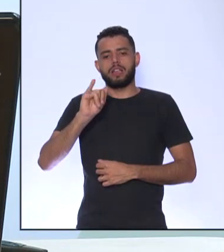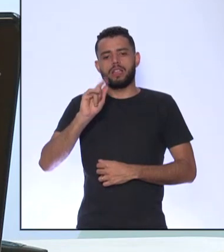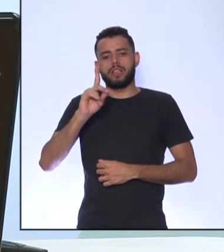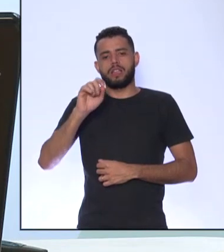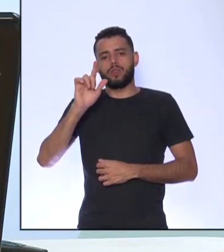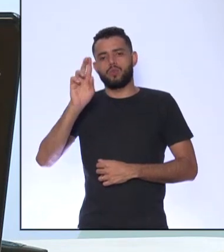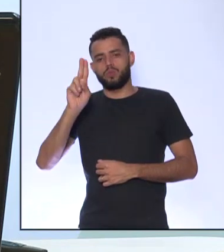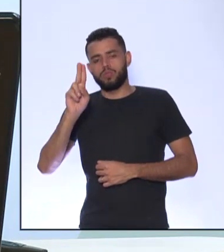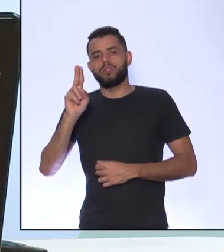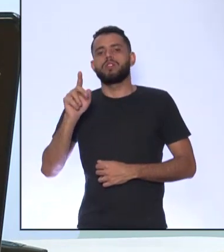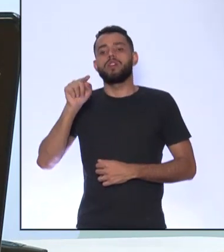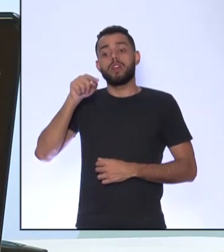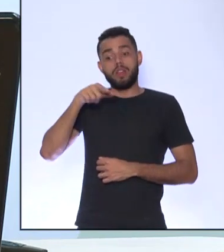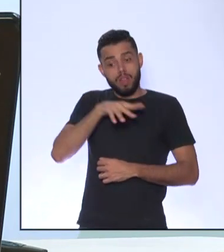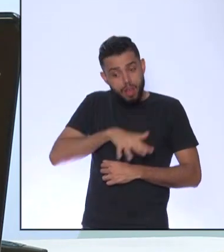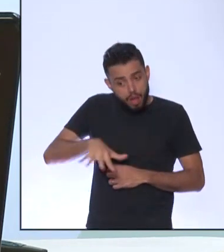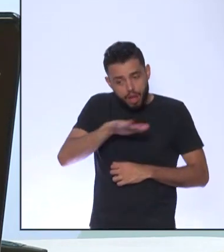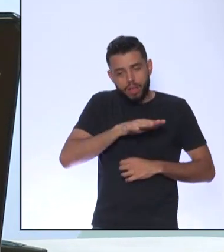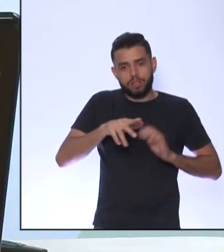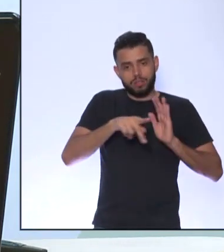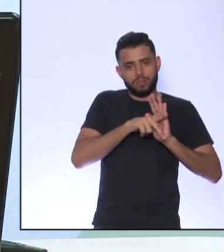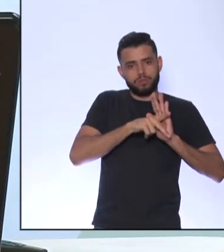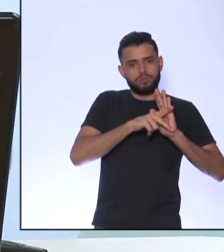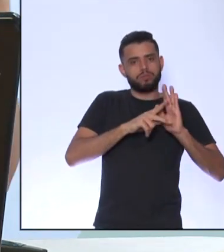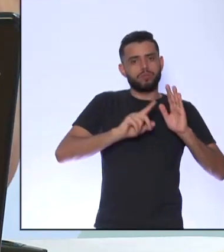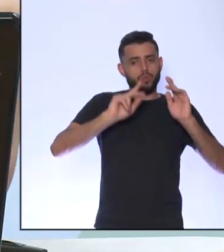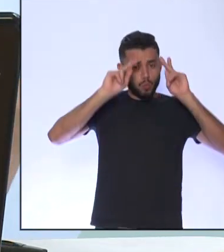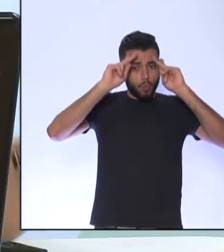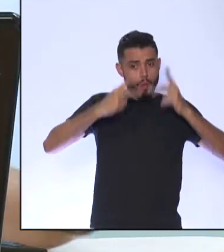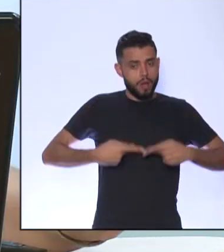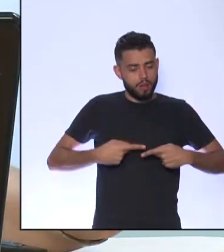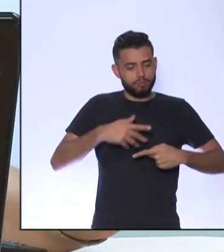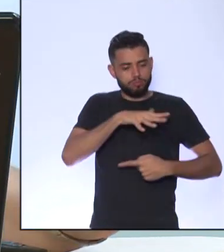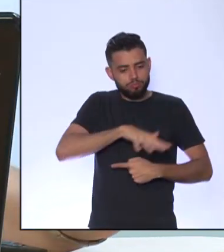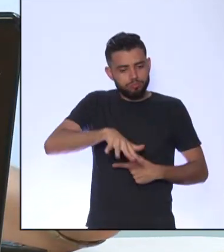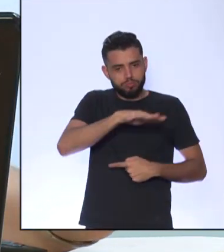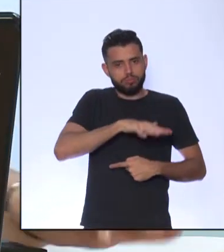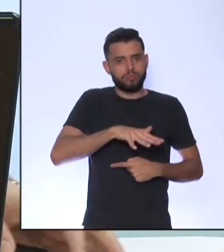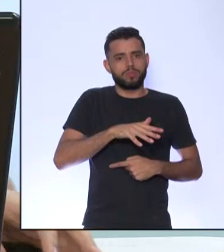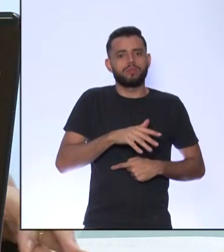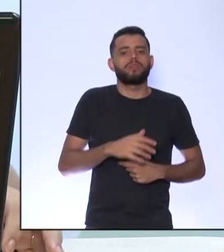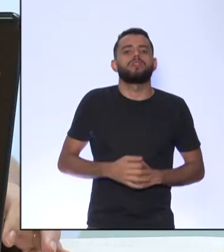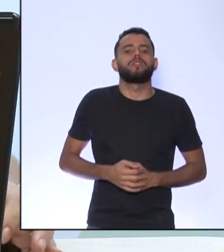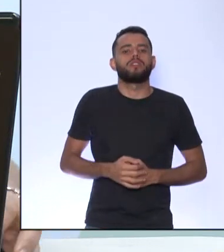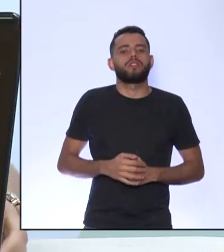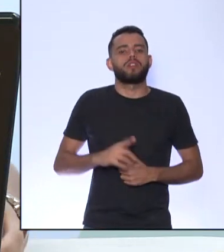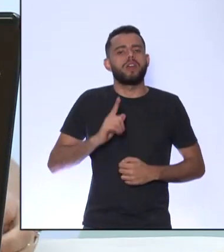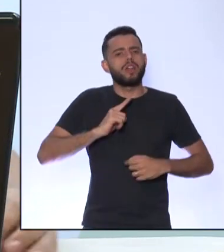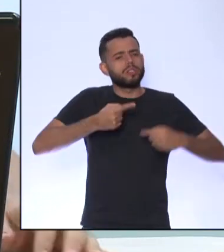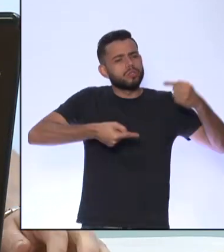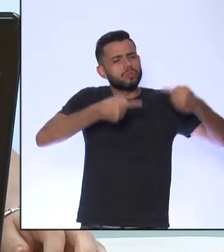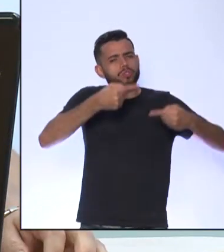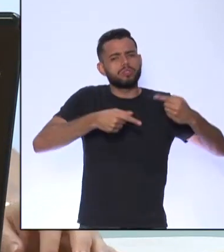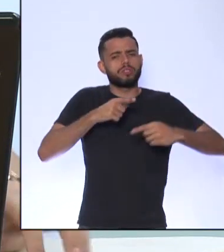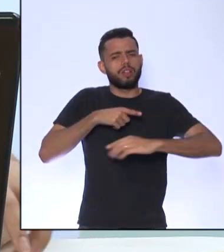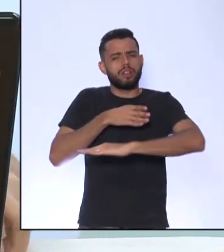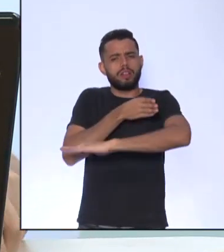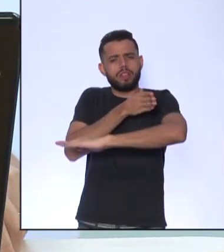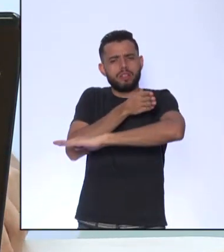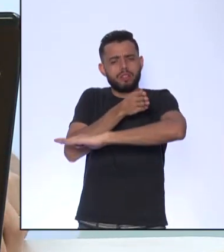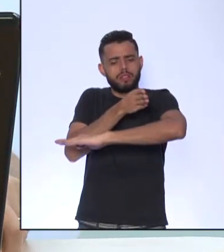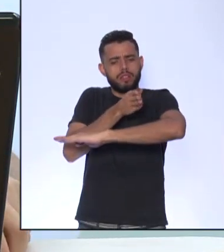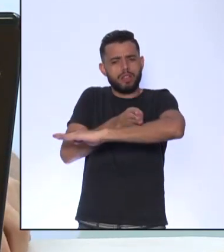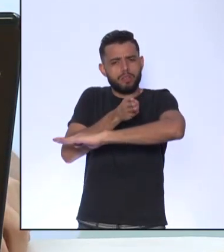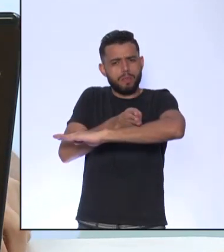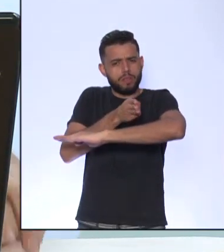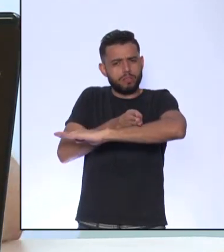humanismo Que debatia A ideia Do antigo regime Mas era mais A idade média A questão